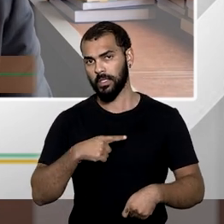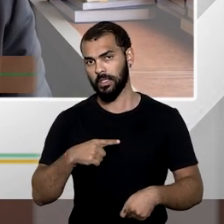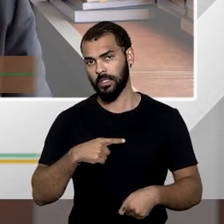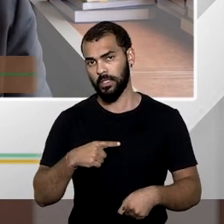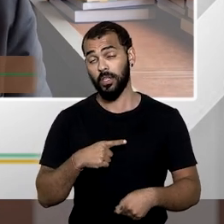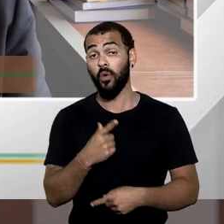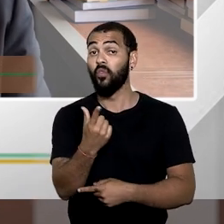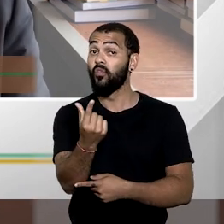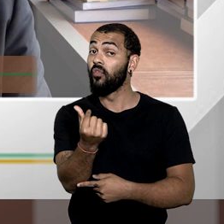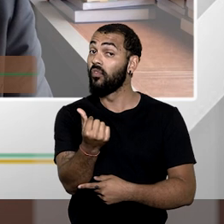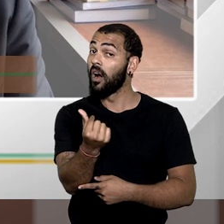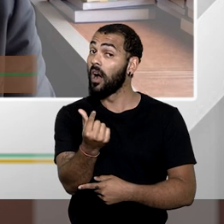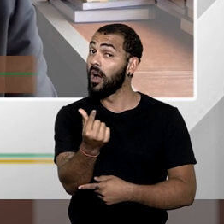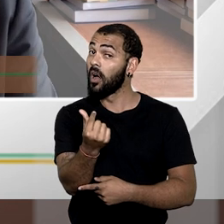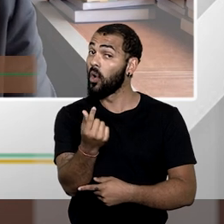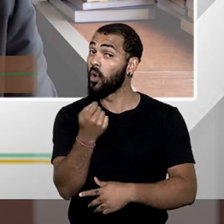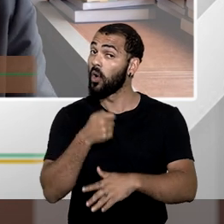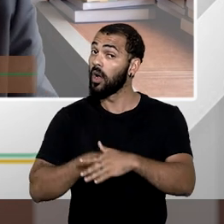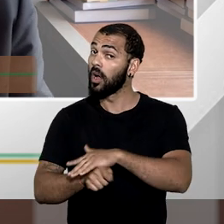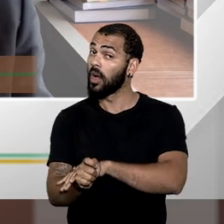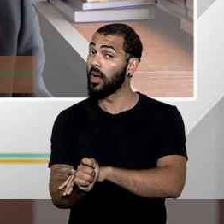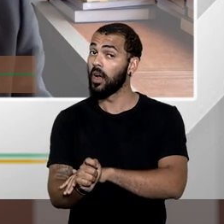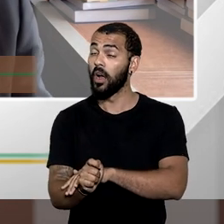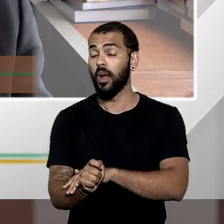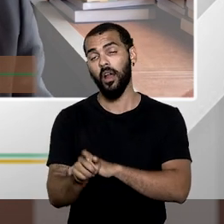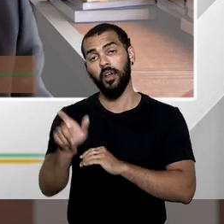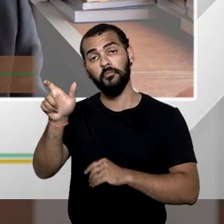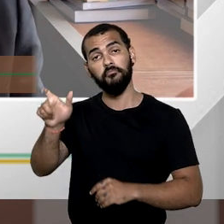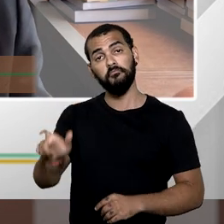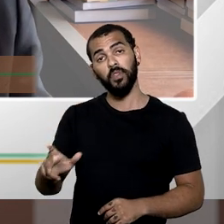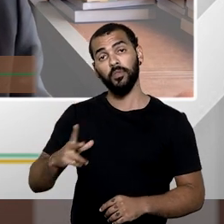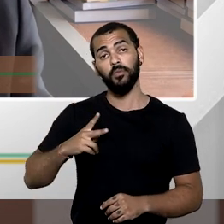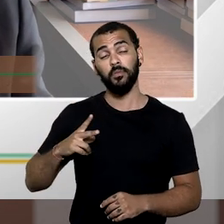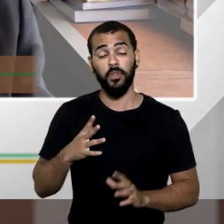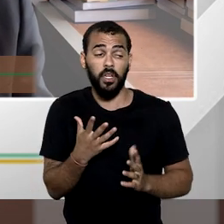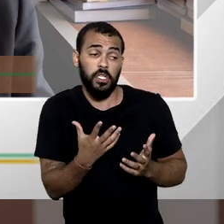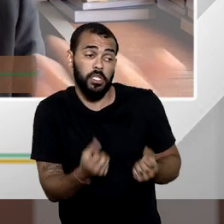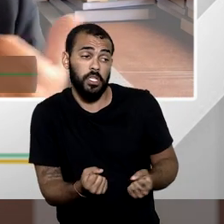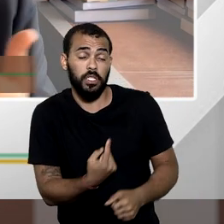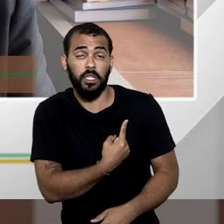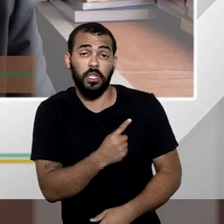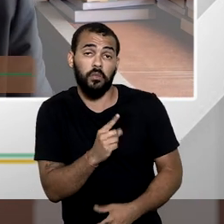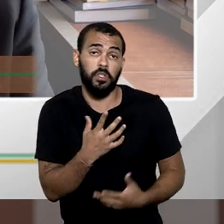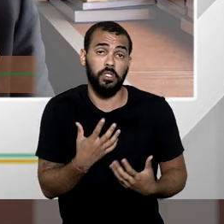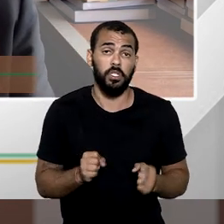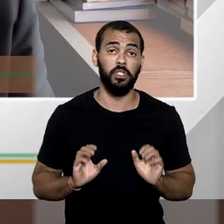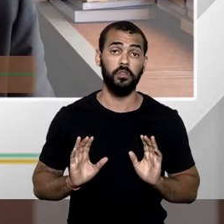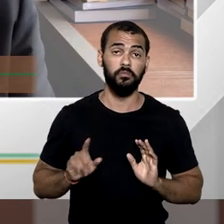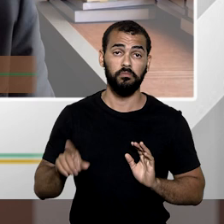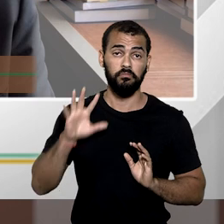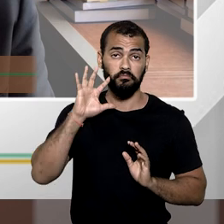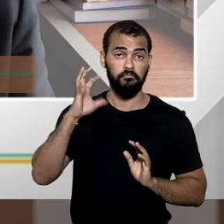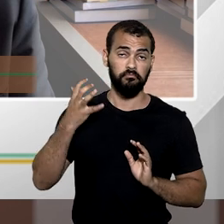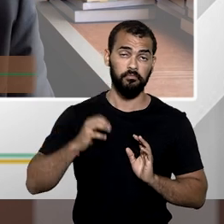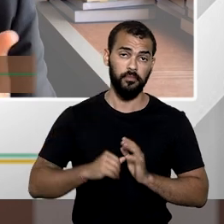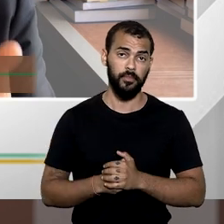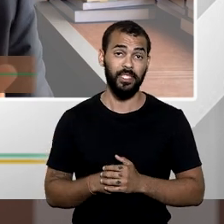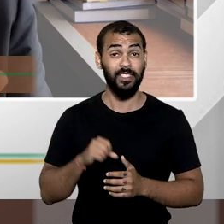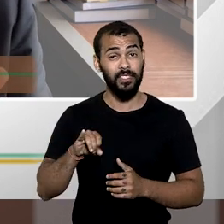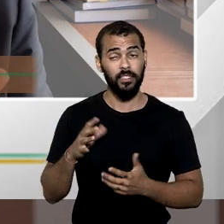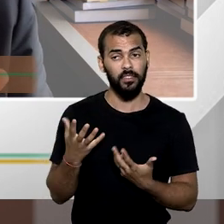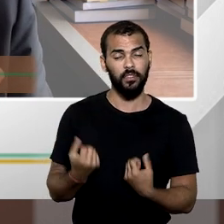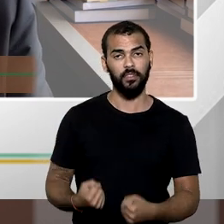uma oferta de indenização que vai ser aceita ou rejeitada pela pessoa privada. Se a pessoa privada